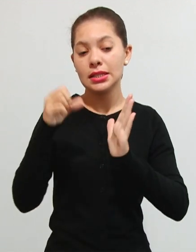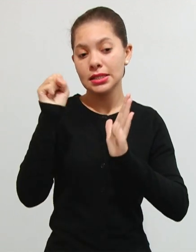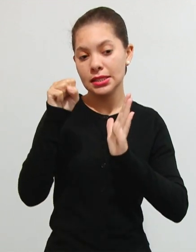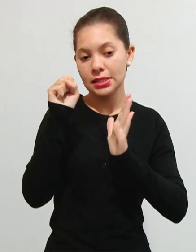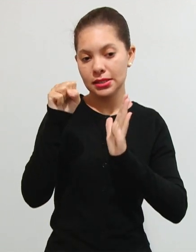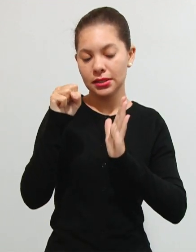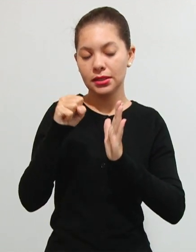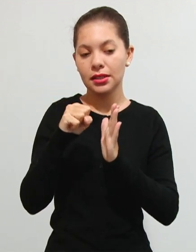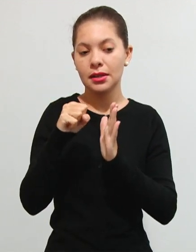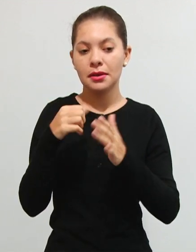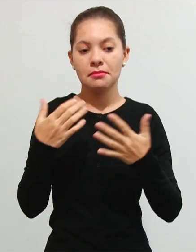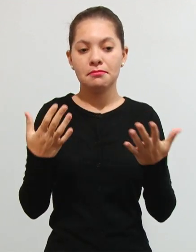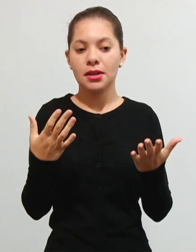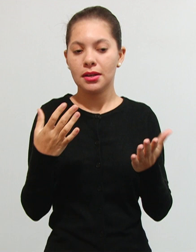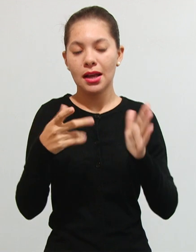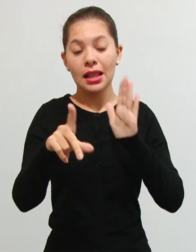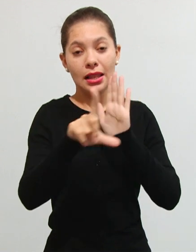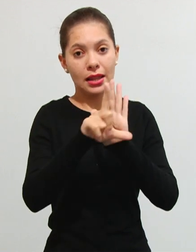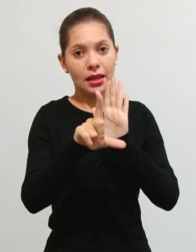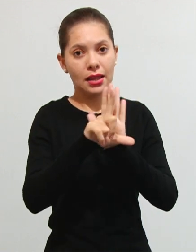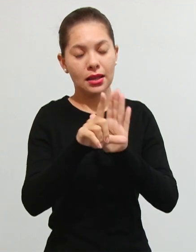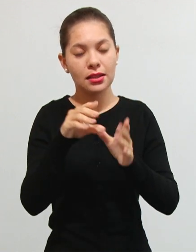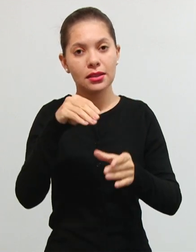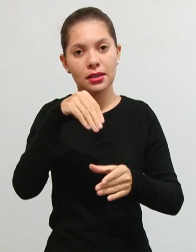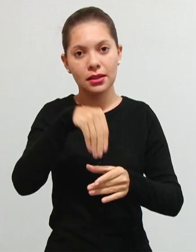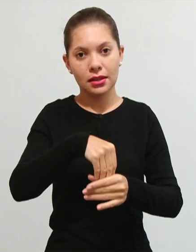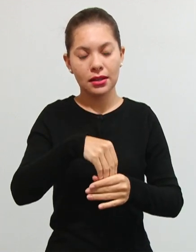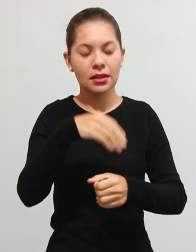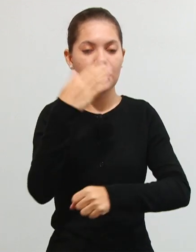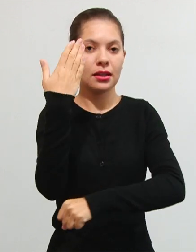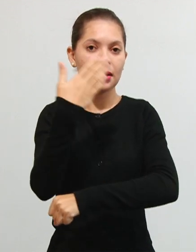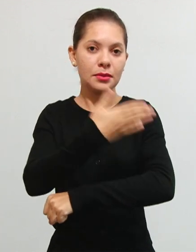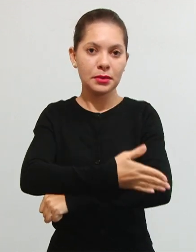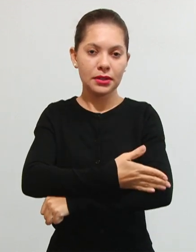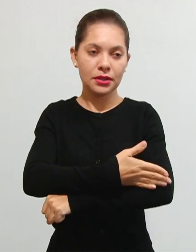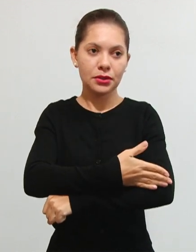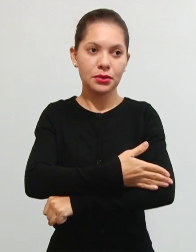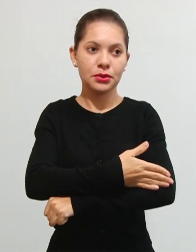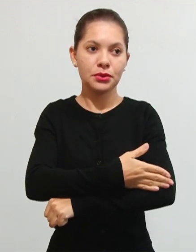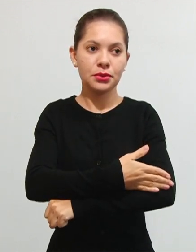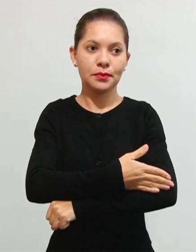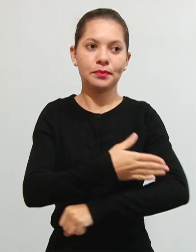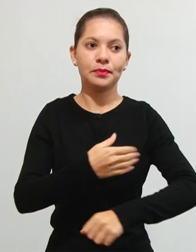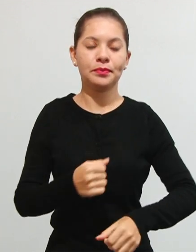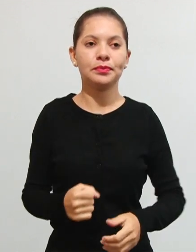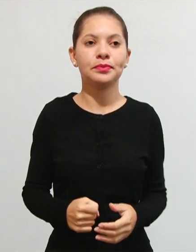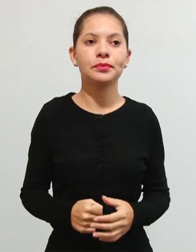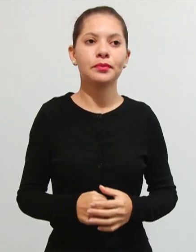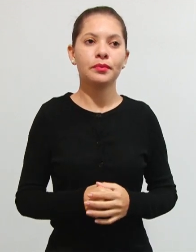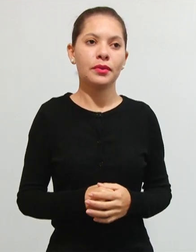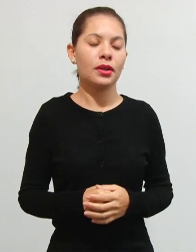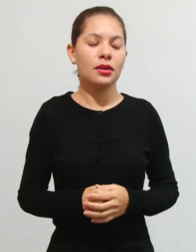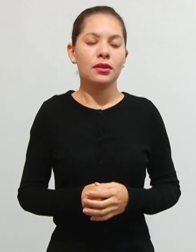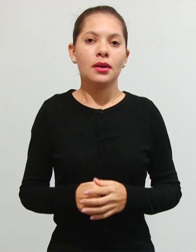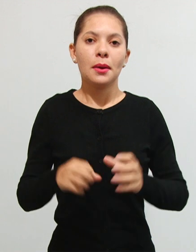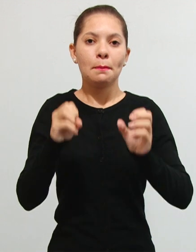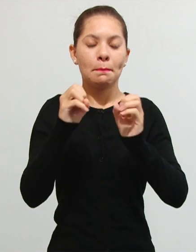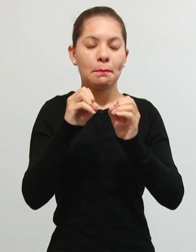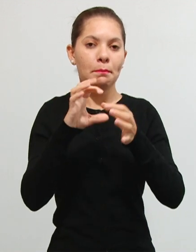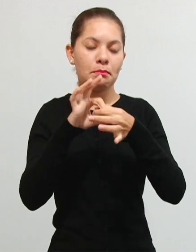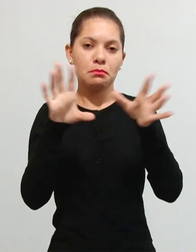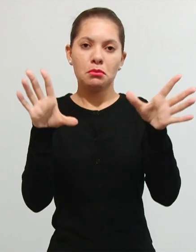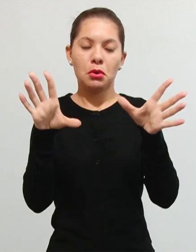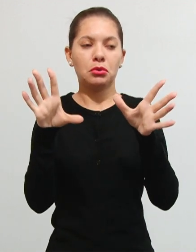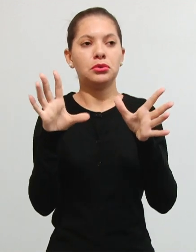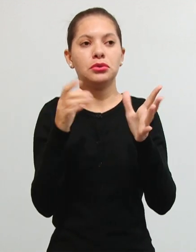própria lei determina que taxa de pedágio ela é permitida a cobrança. Mas já teve uma